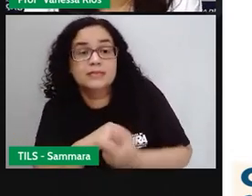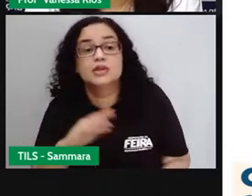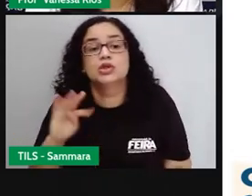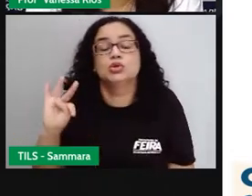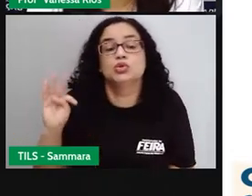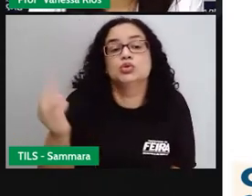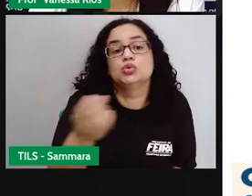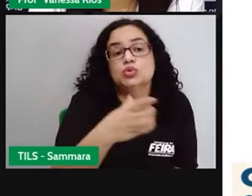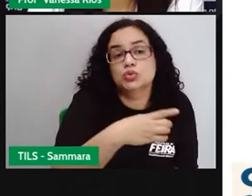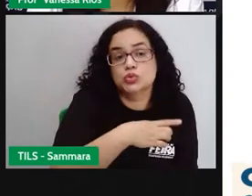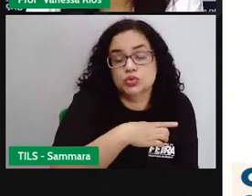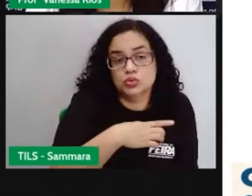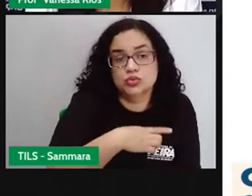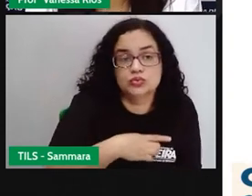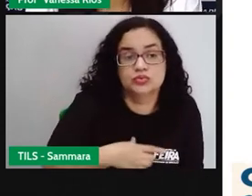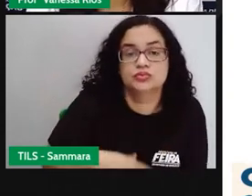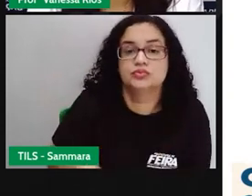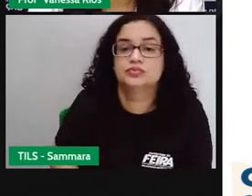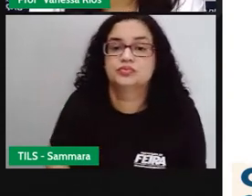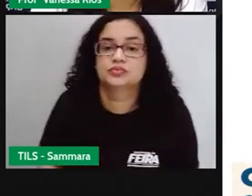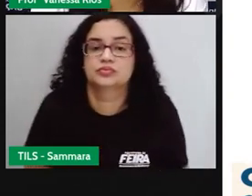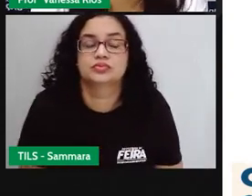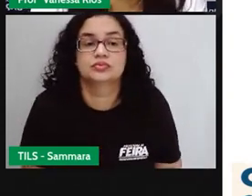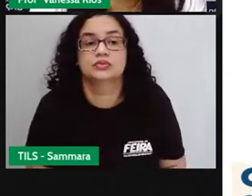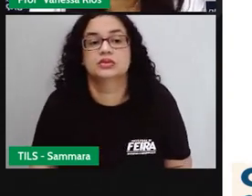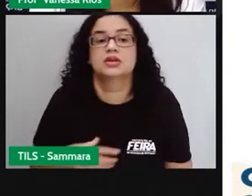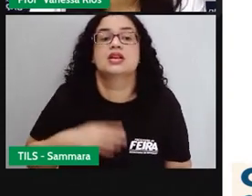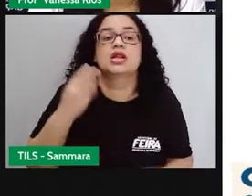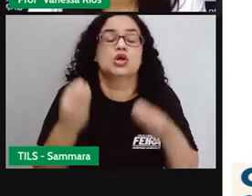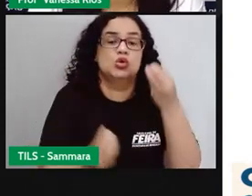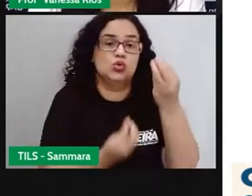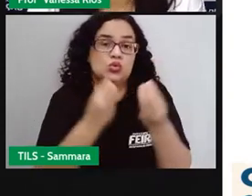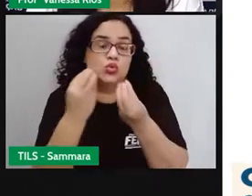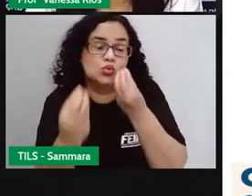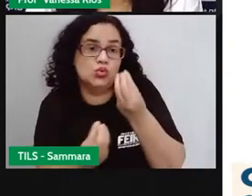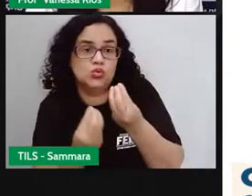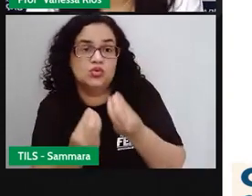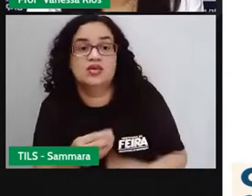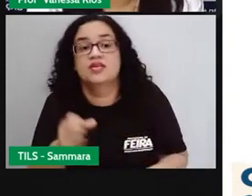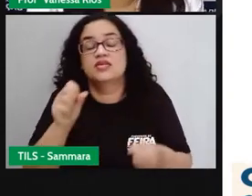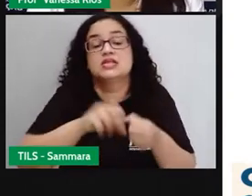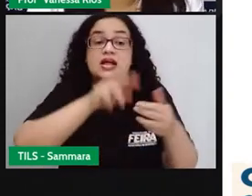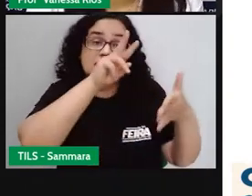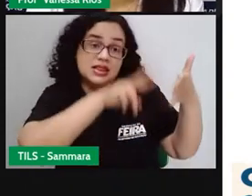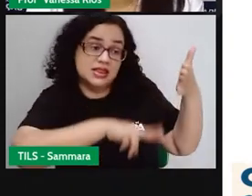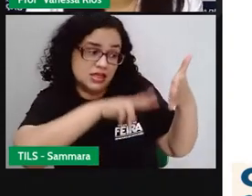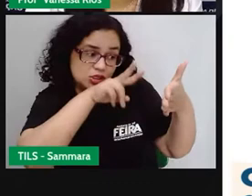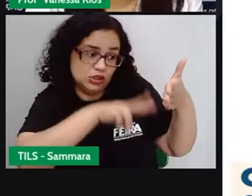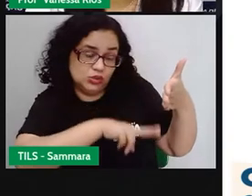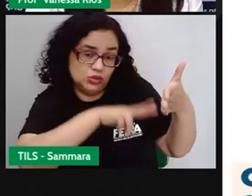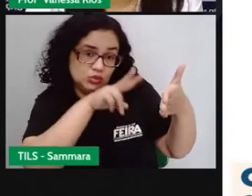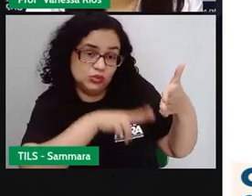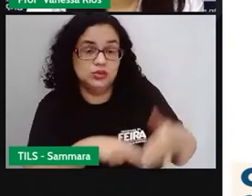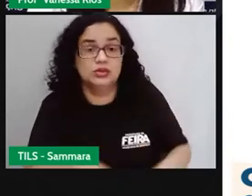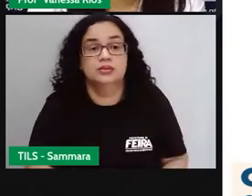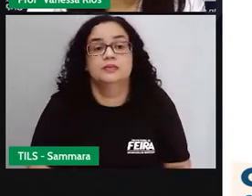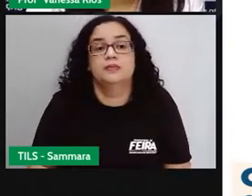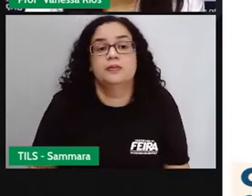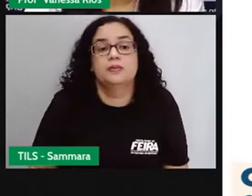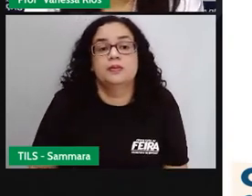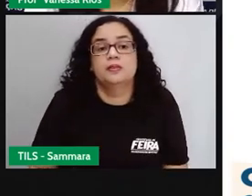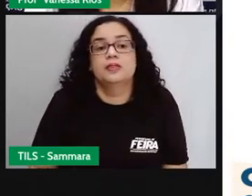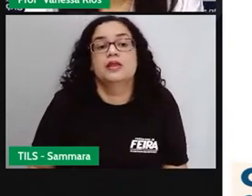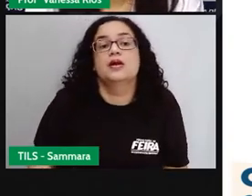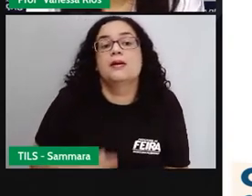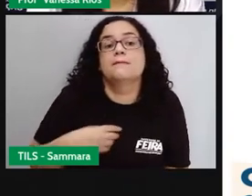influenciando, essas ações vão estar influenciando na forma como a gente vai fazer a leitura e como aquela leitura, né?